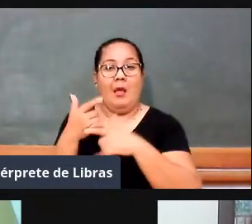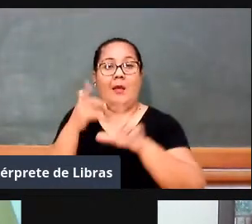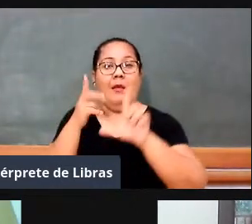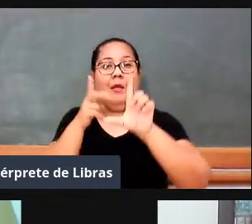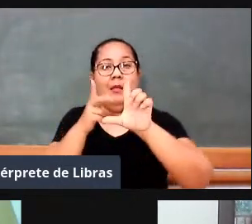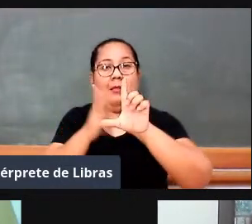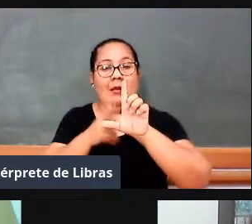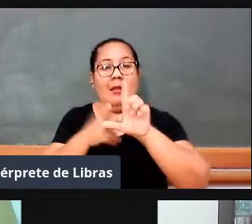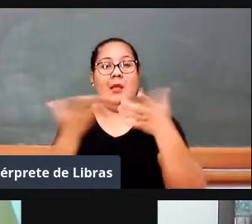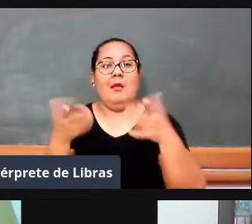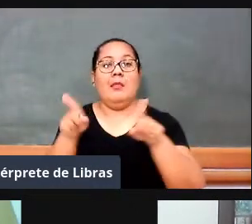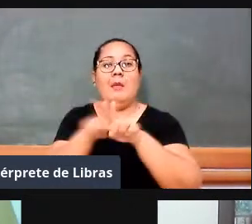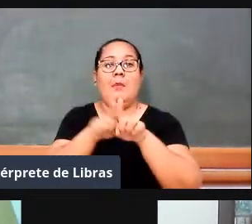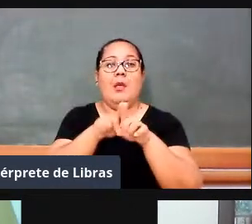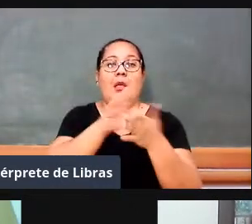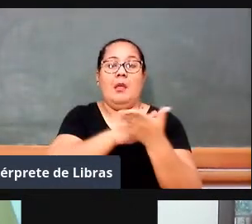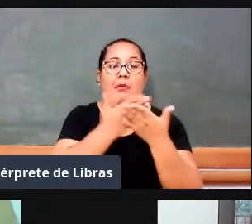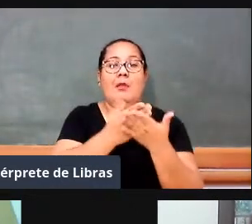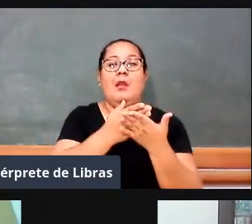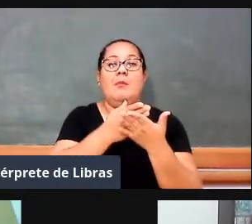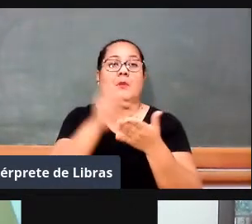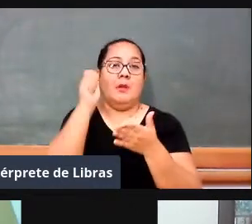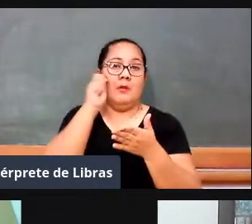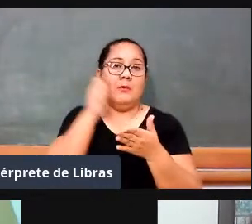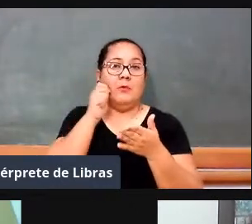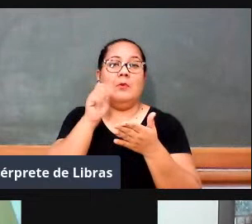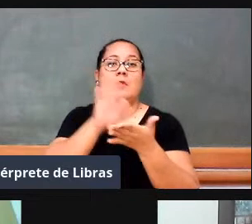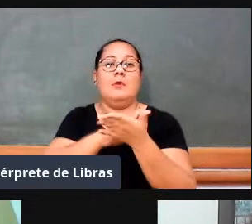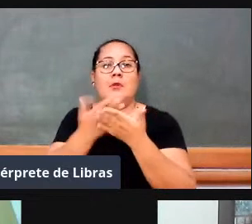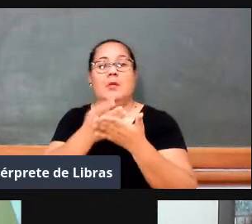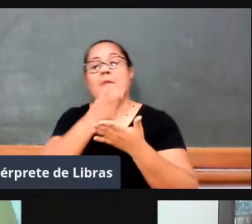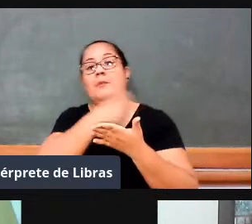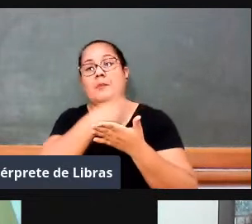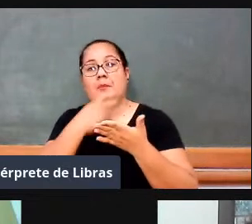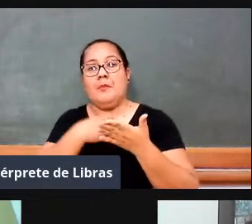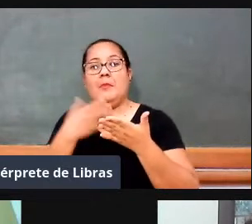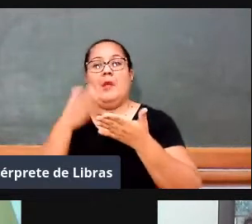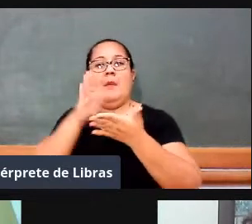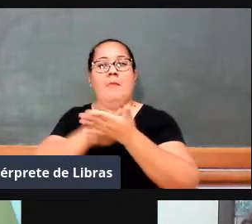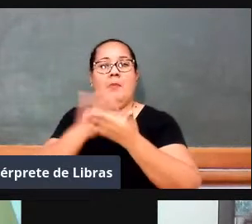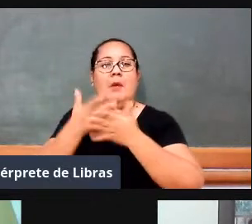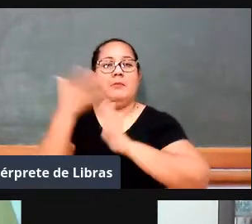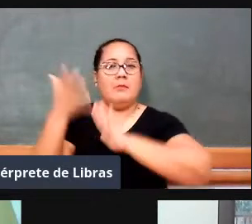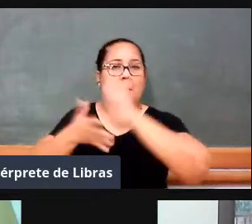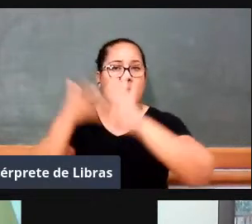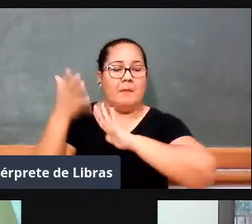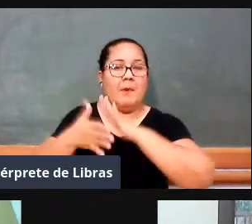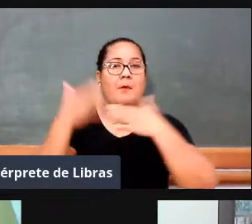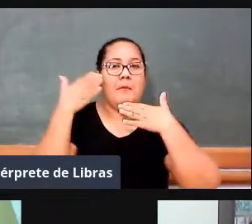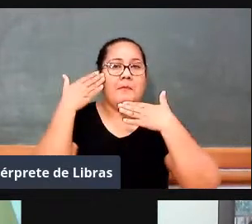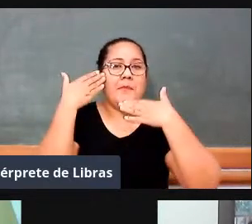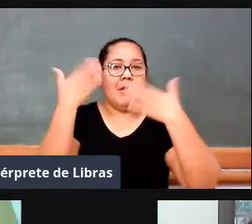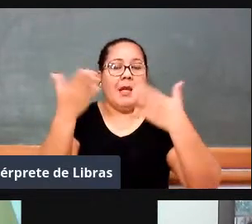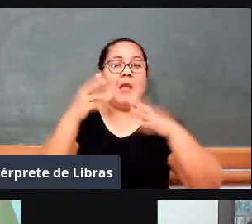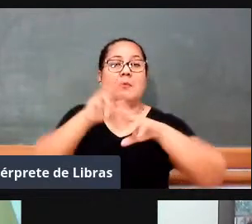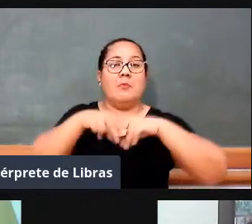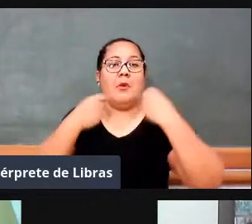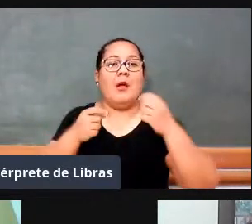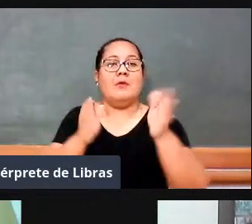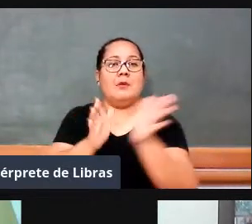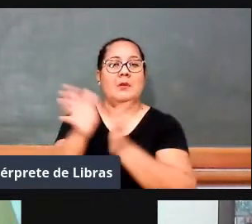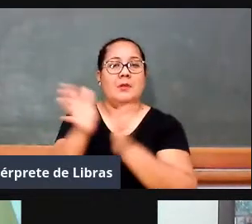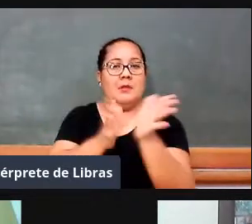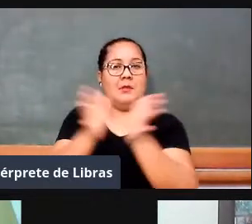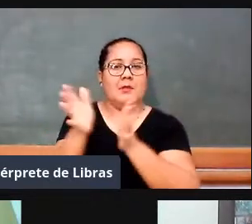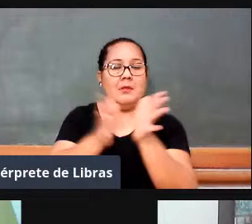a Geis e o Antônio do Cassiês que estão aqui fazendo a tradução em Libras, promovendo esse espaço de